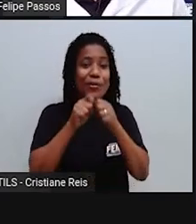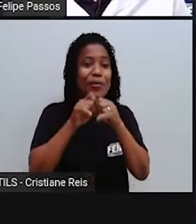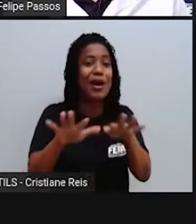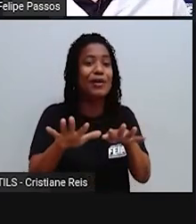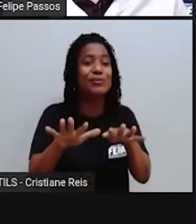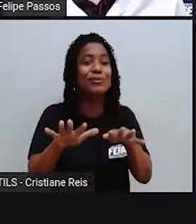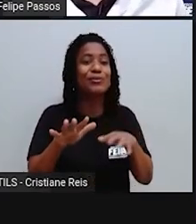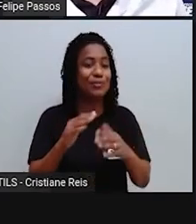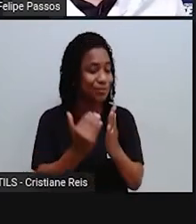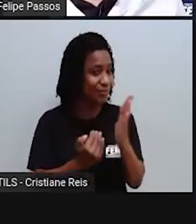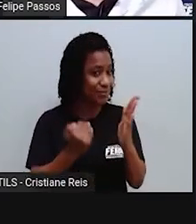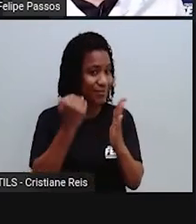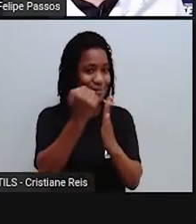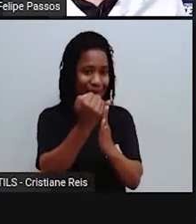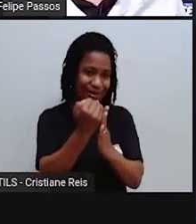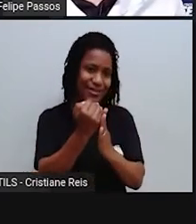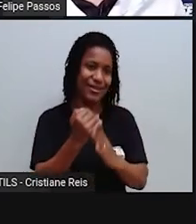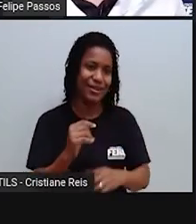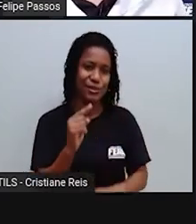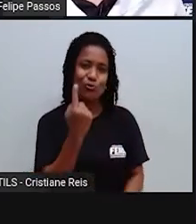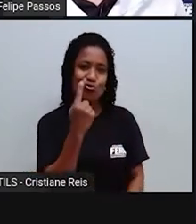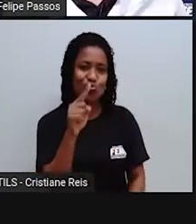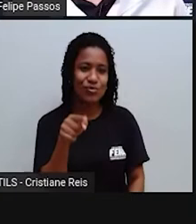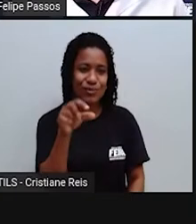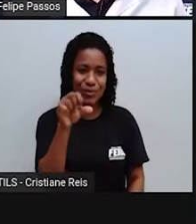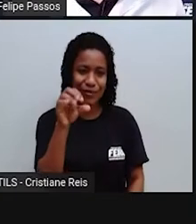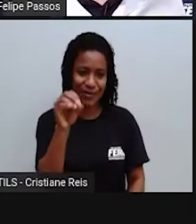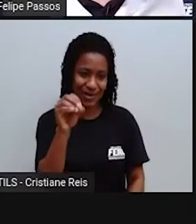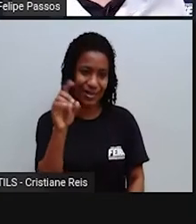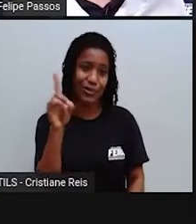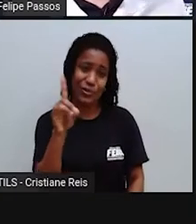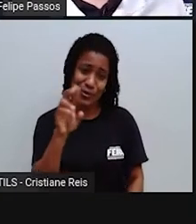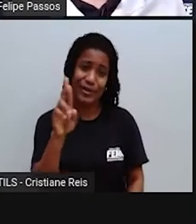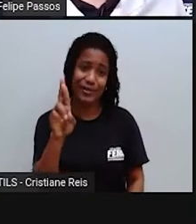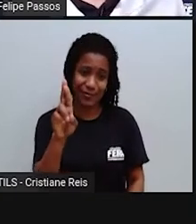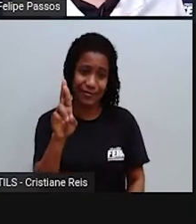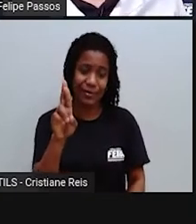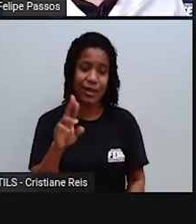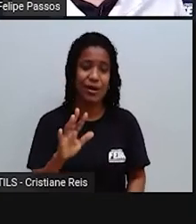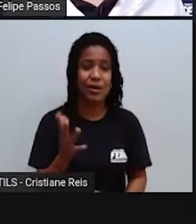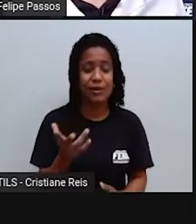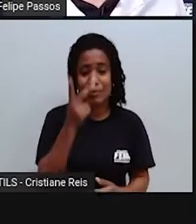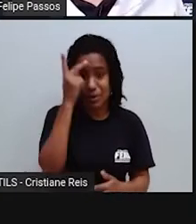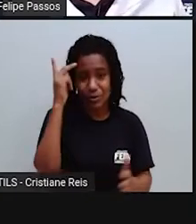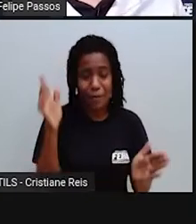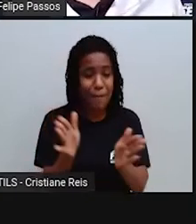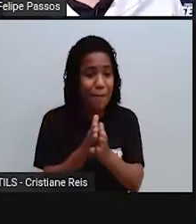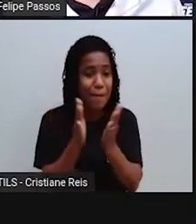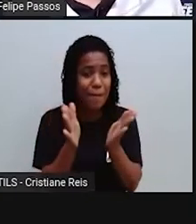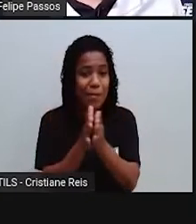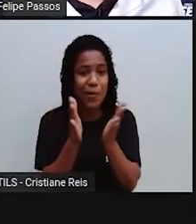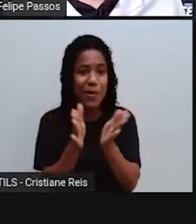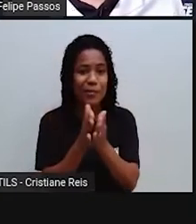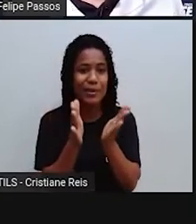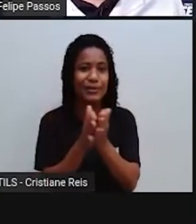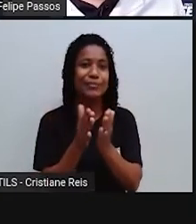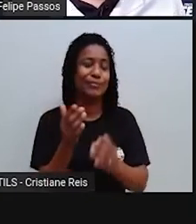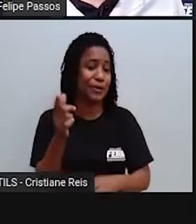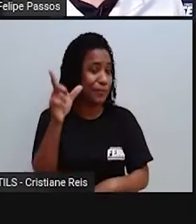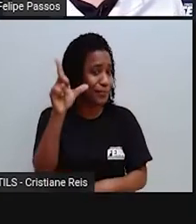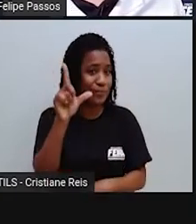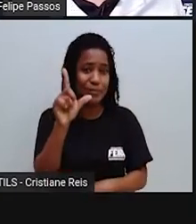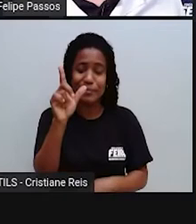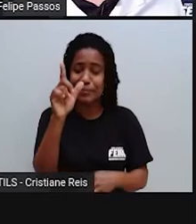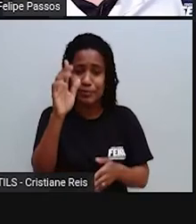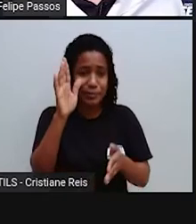maior do que 1 dólar e 90, possivelmente. Ou se a pessoa estiver na faixa da pobreza, menos do que 1 dólar e 90 por dia.